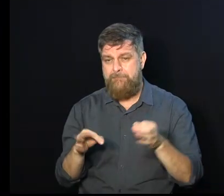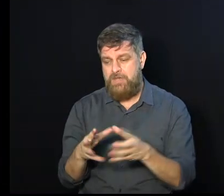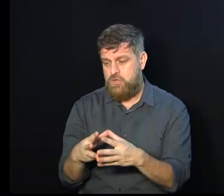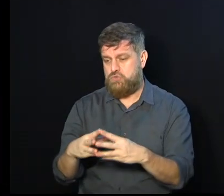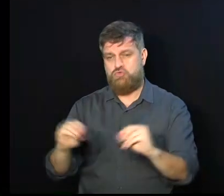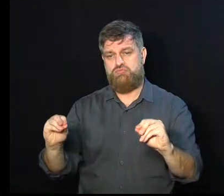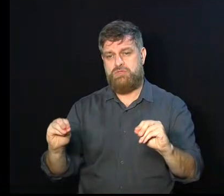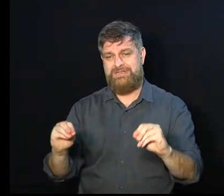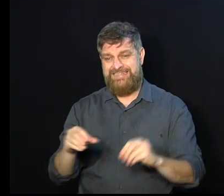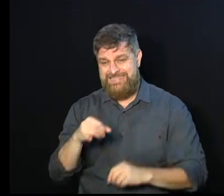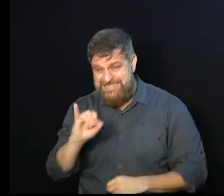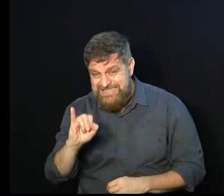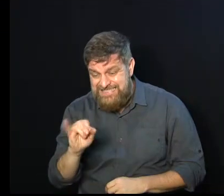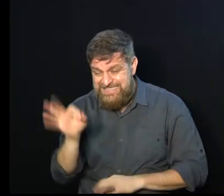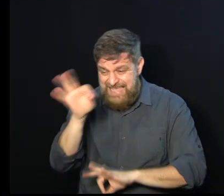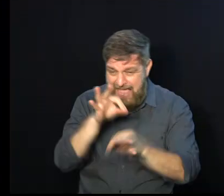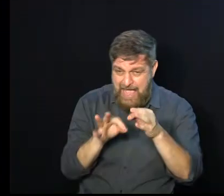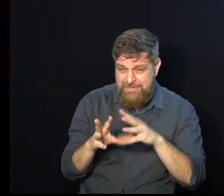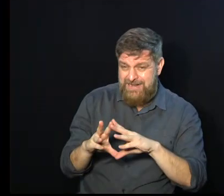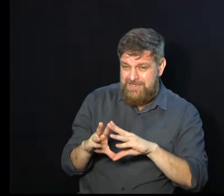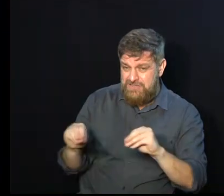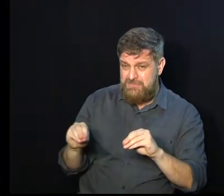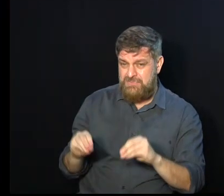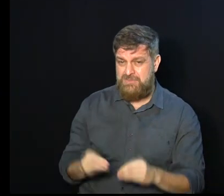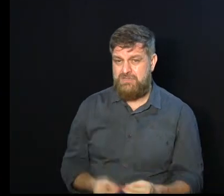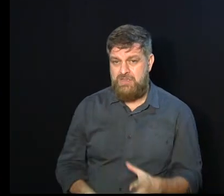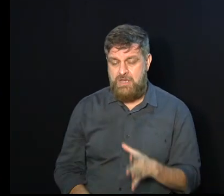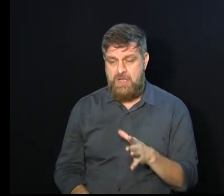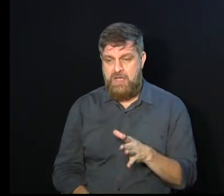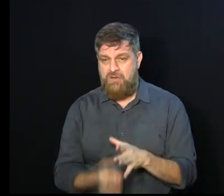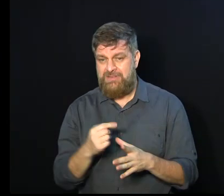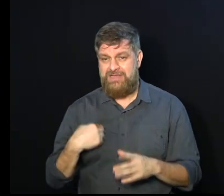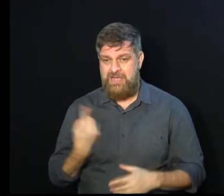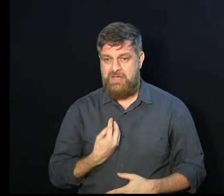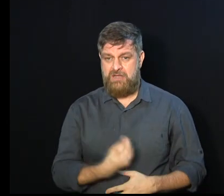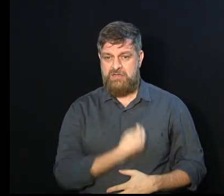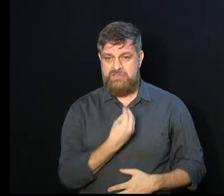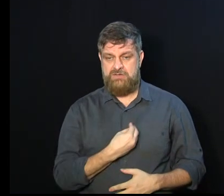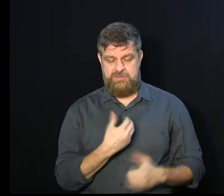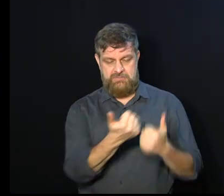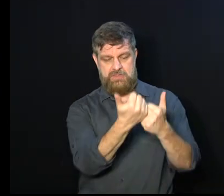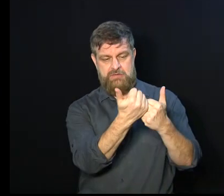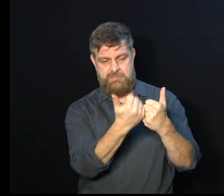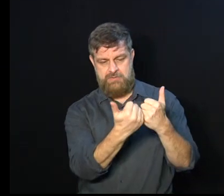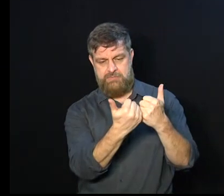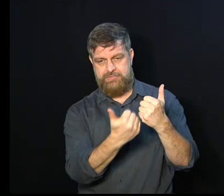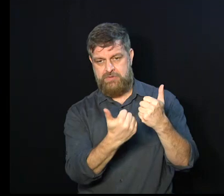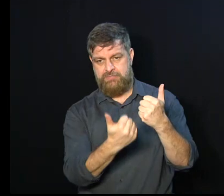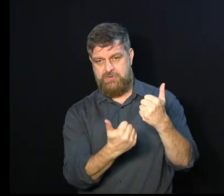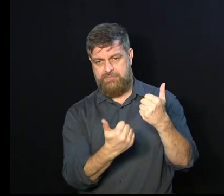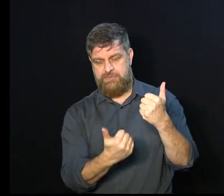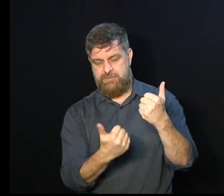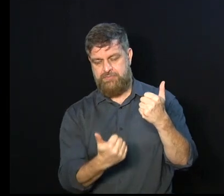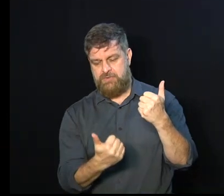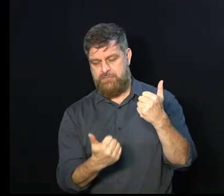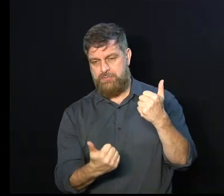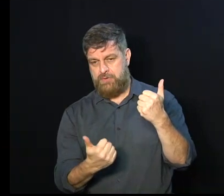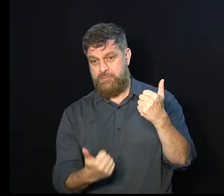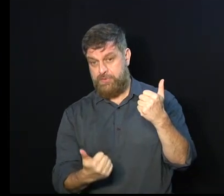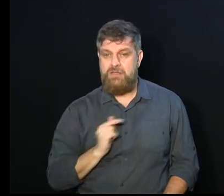Porque se elas desaparecerem é como se em cadeia a nossa vida também possa vir a ser impactada